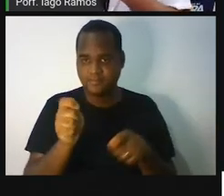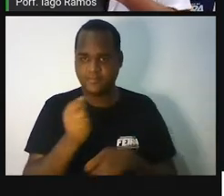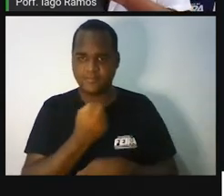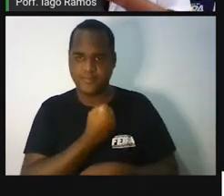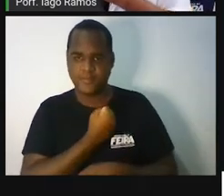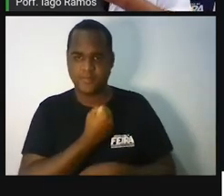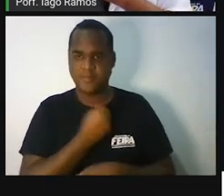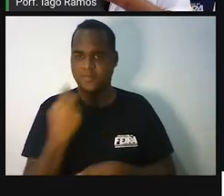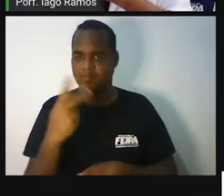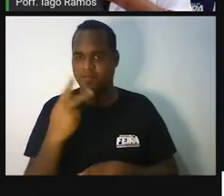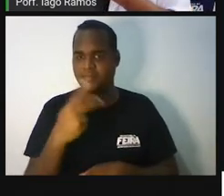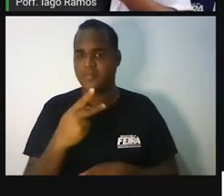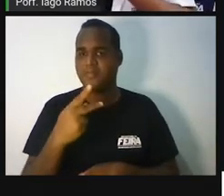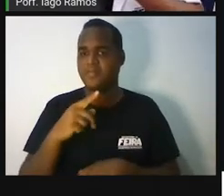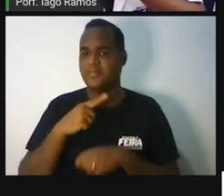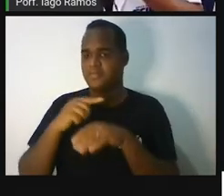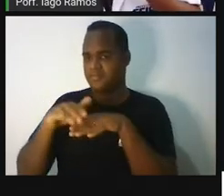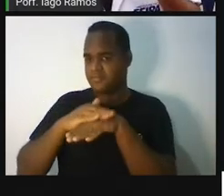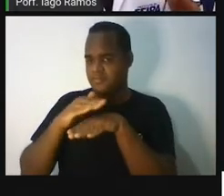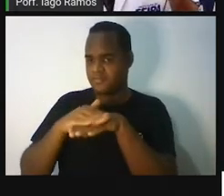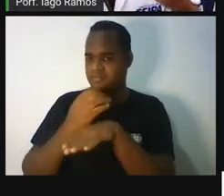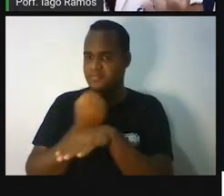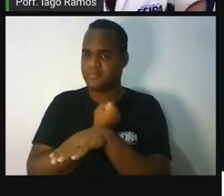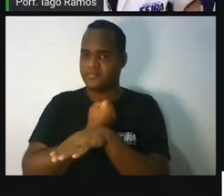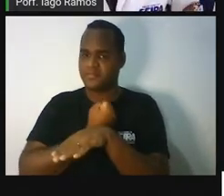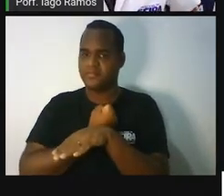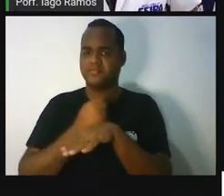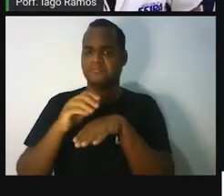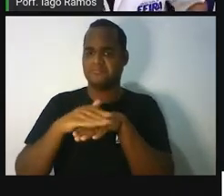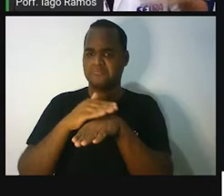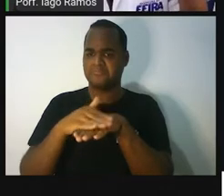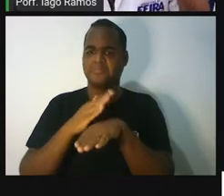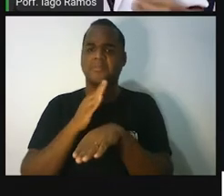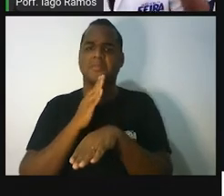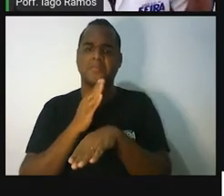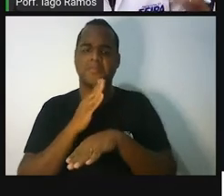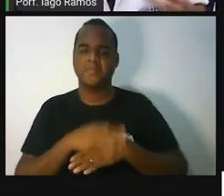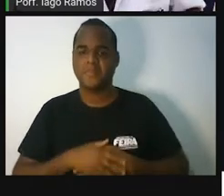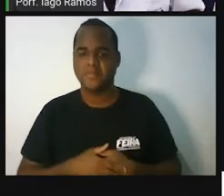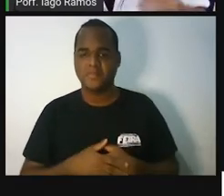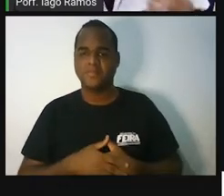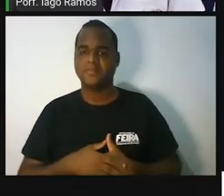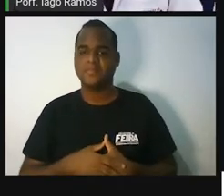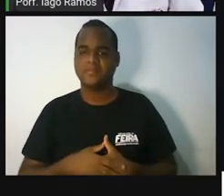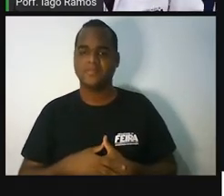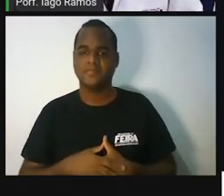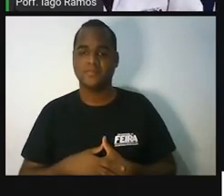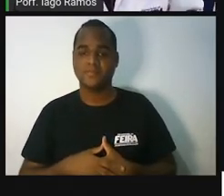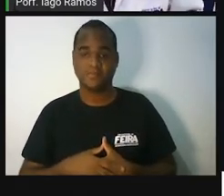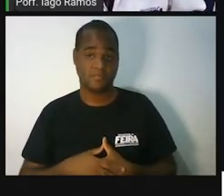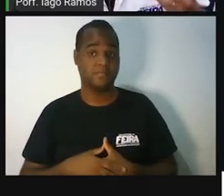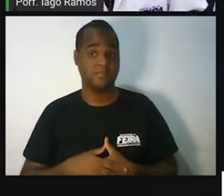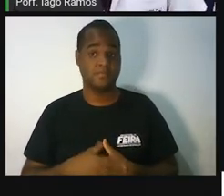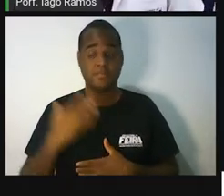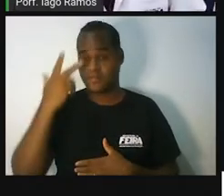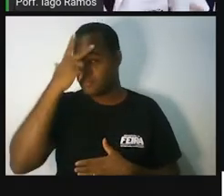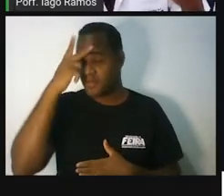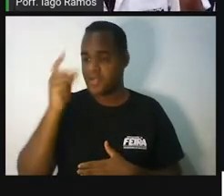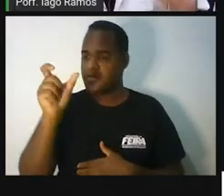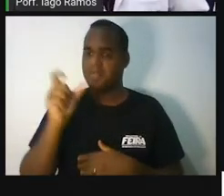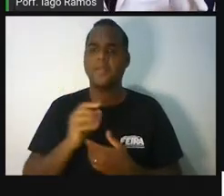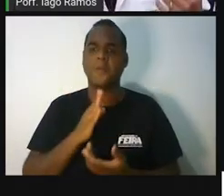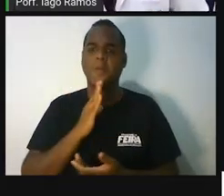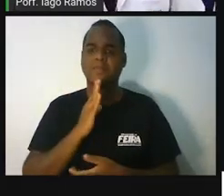ela calça? Professor, o senhor está brincando comigo. Como é que o senhor vai descobrir a idade de uma pessoa a